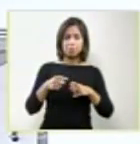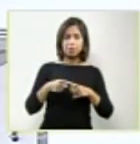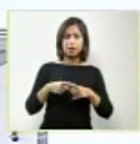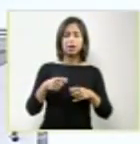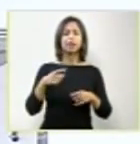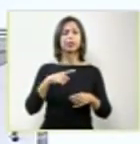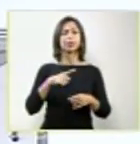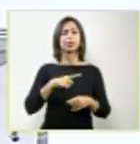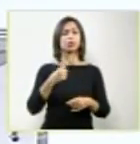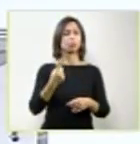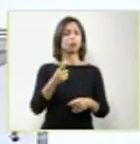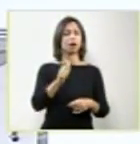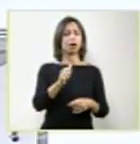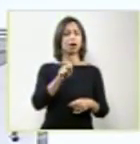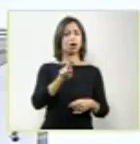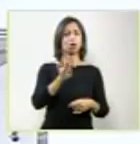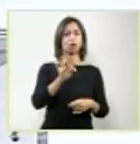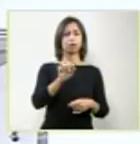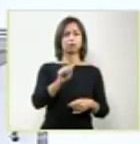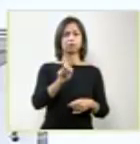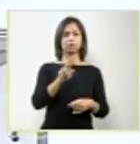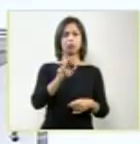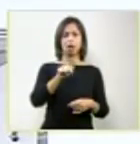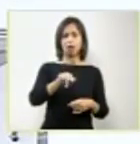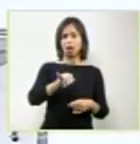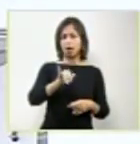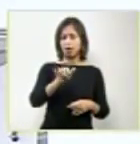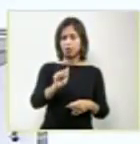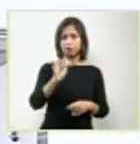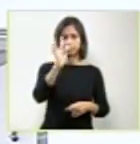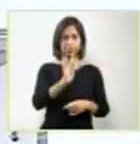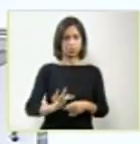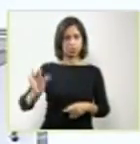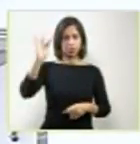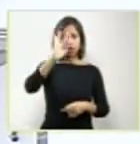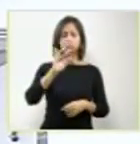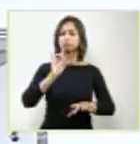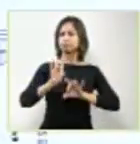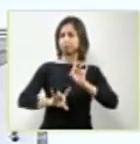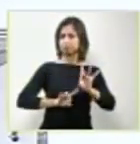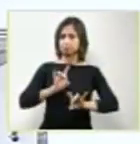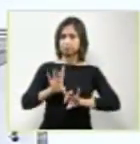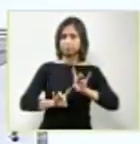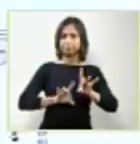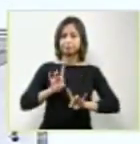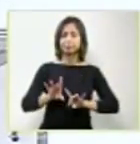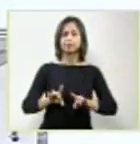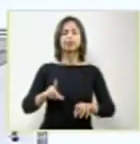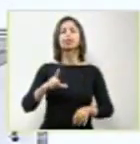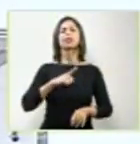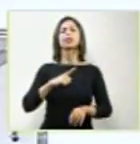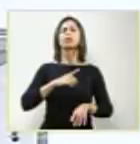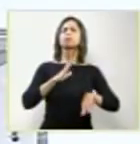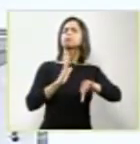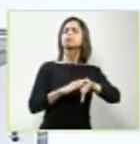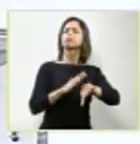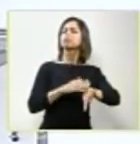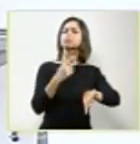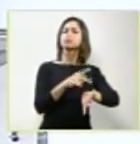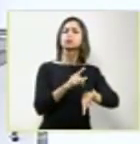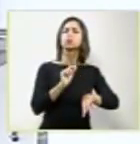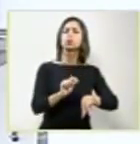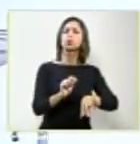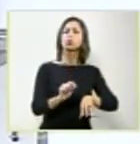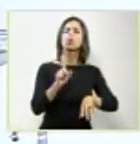autarquia federal especial, no nosso entendimento, que tem a função delegada pelo Estado